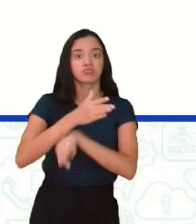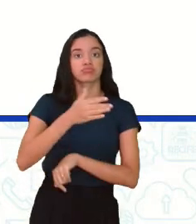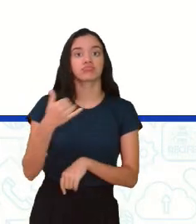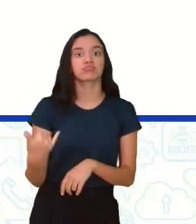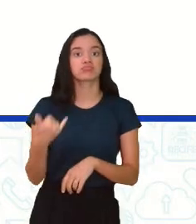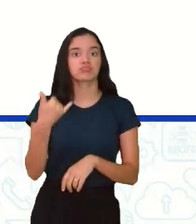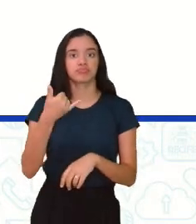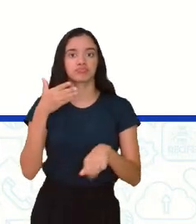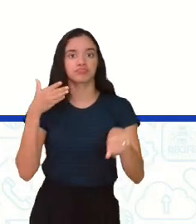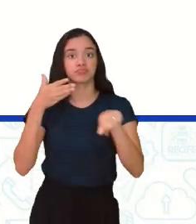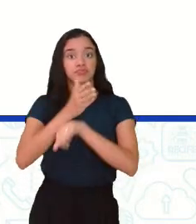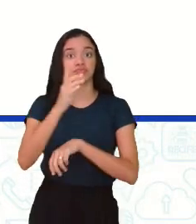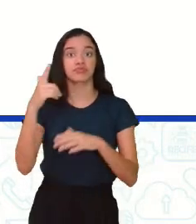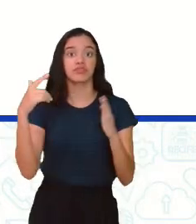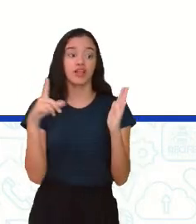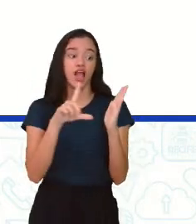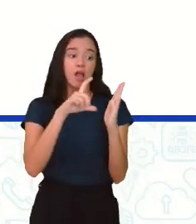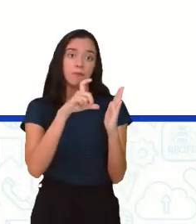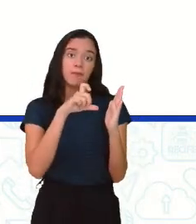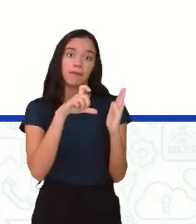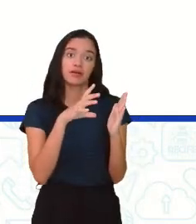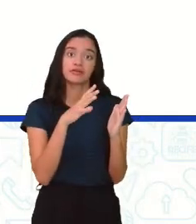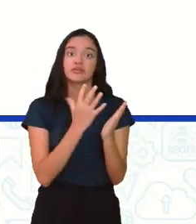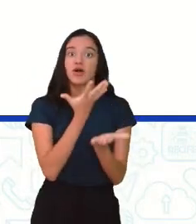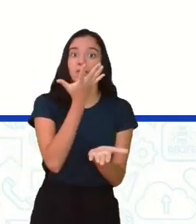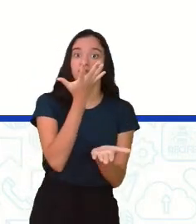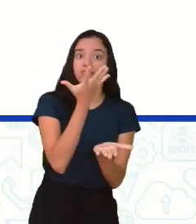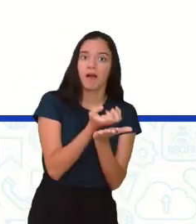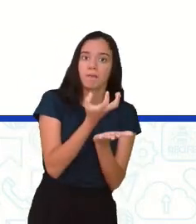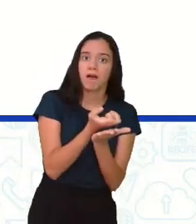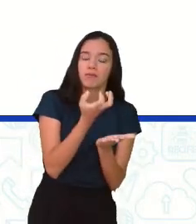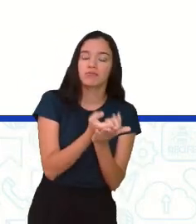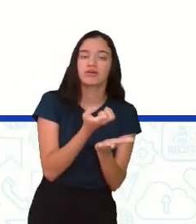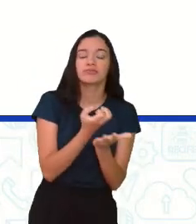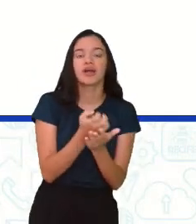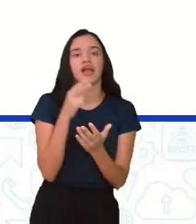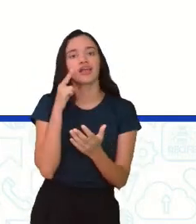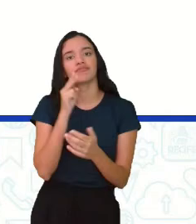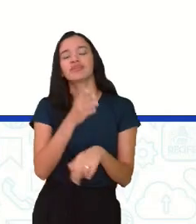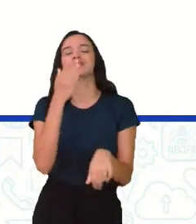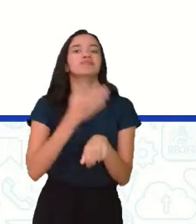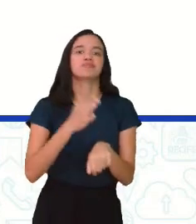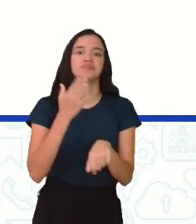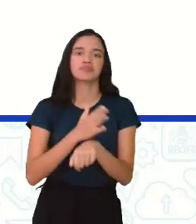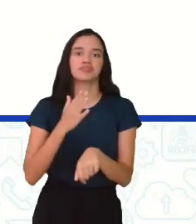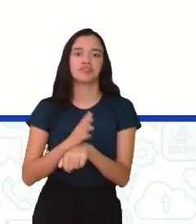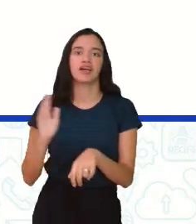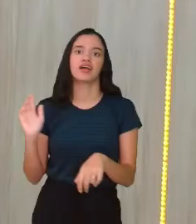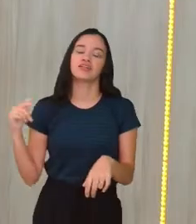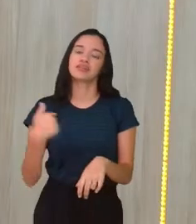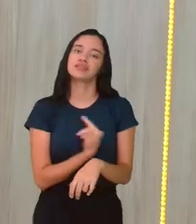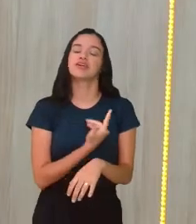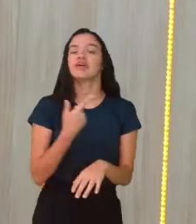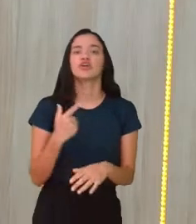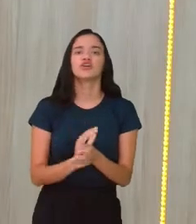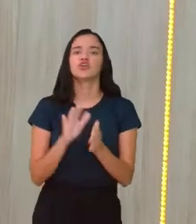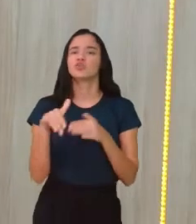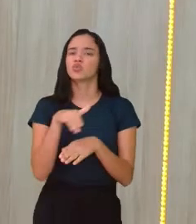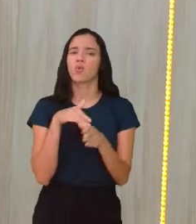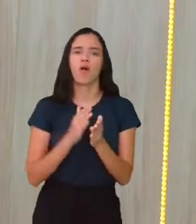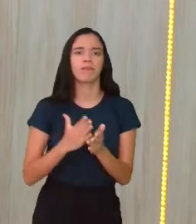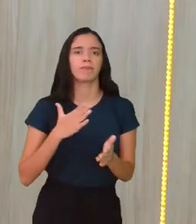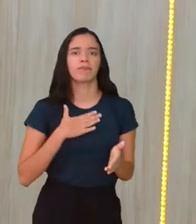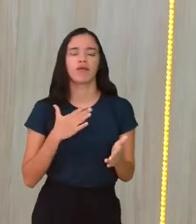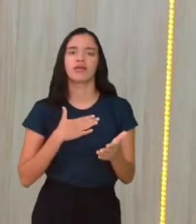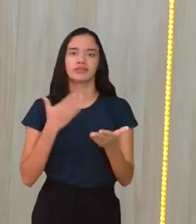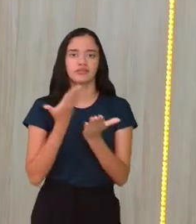celular. É só apontar a câmera pro QR Code e ir lá ver um pouco das atividades que a gente fez. E em todas as minhas aulas